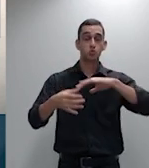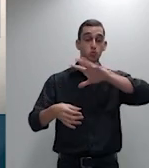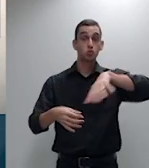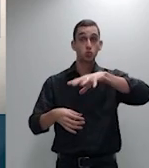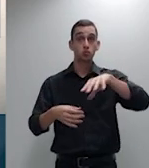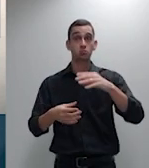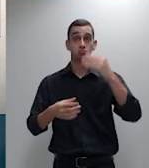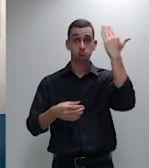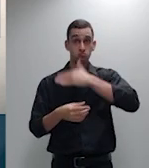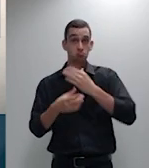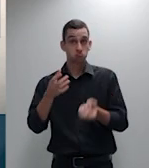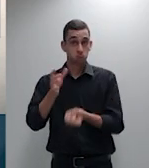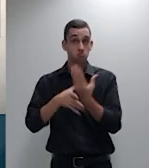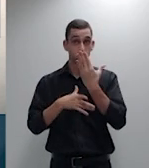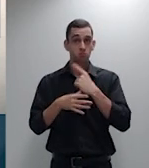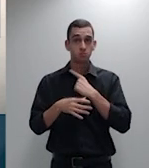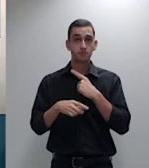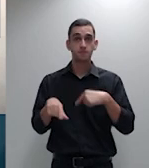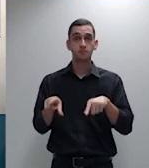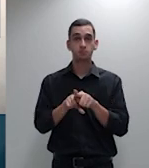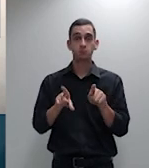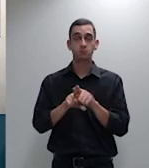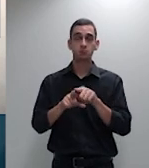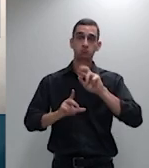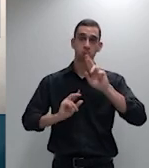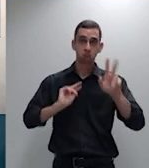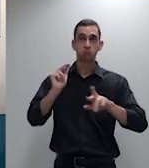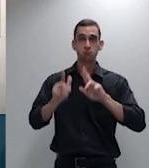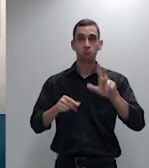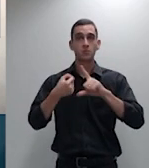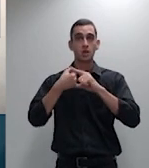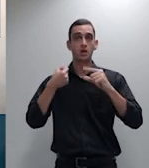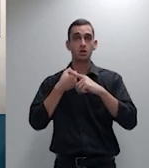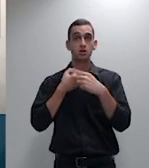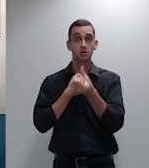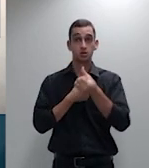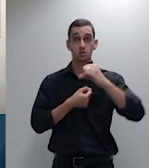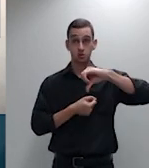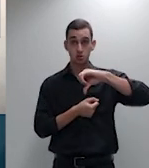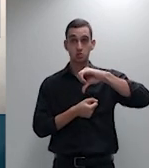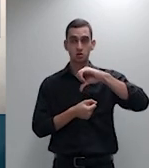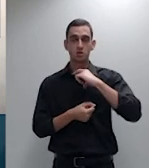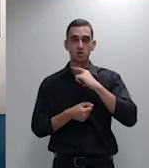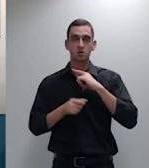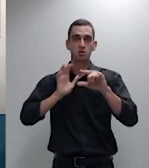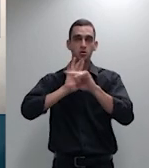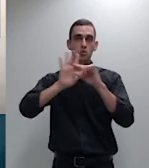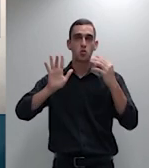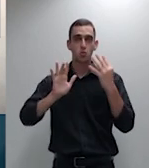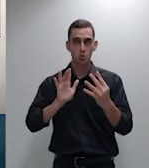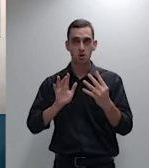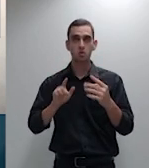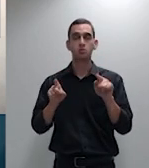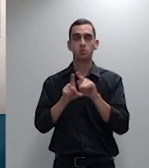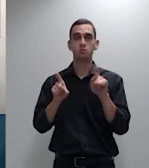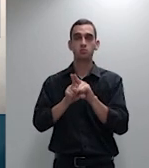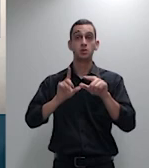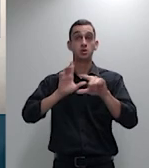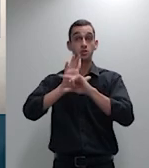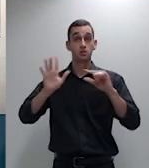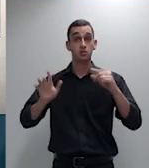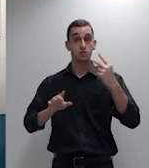permitida pelo artigo 69 inciso 4 e o parágrafo segundo inciso 2 do Código de